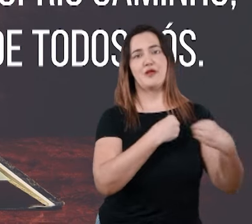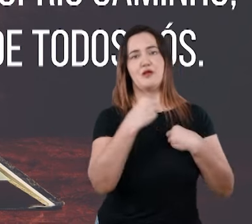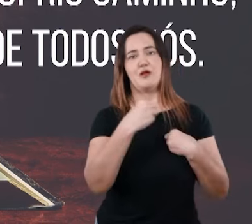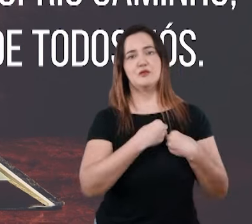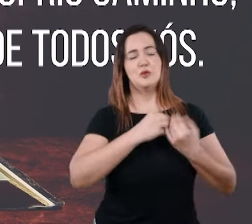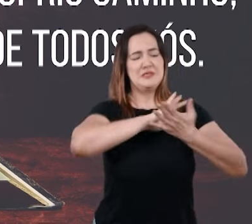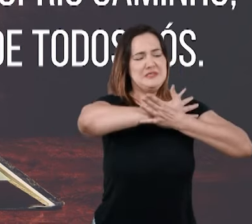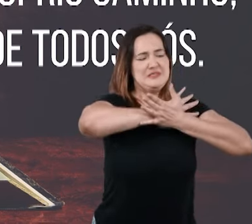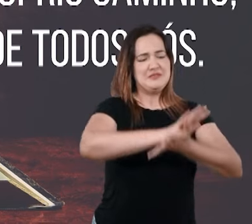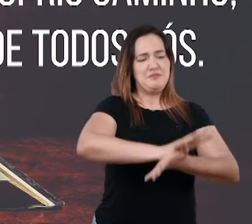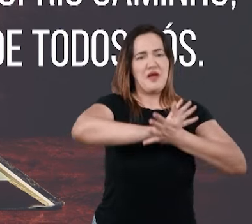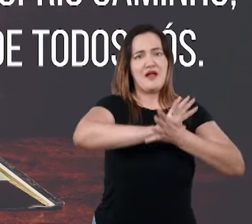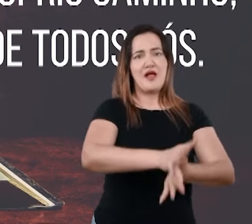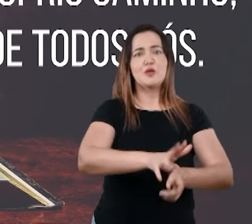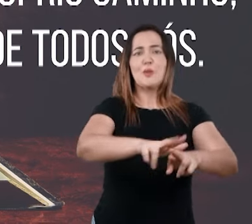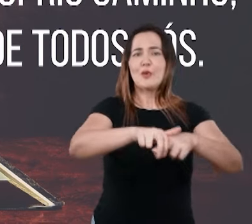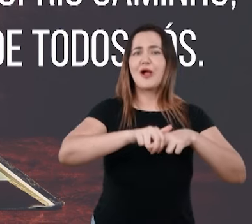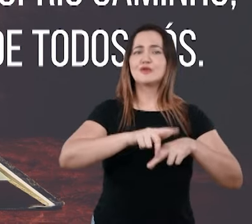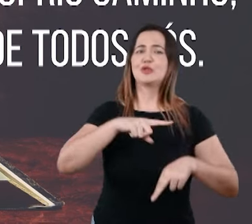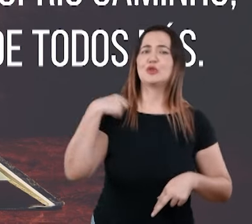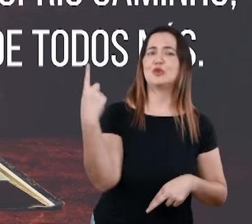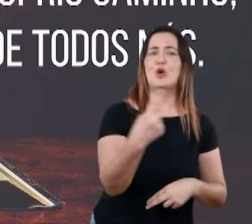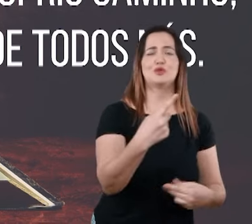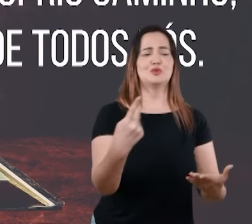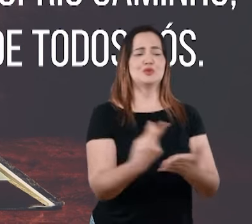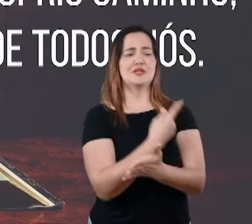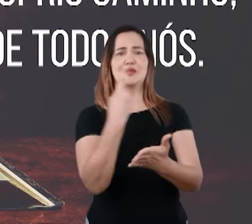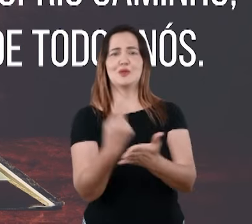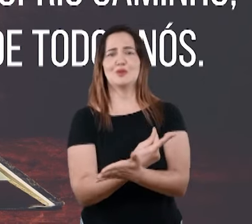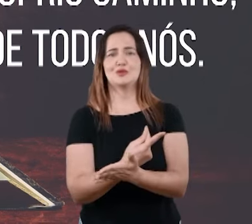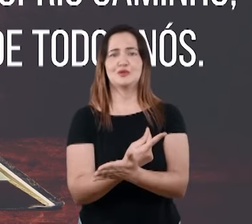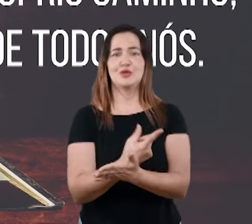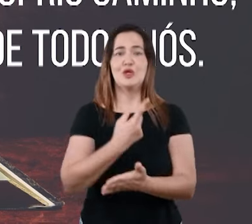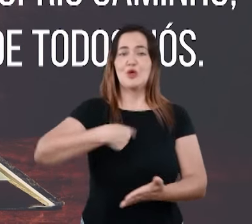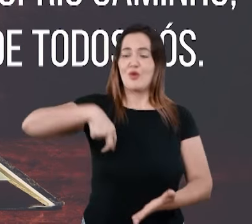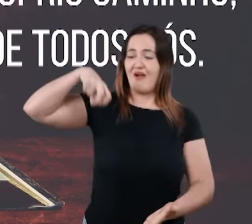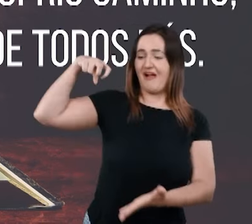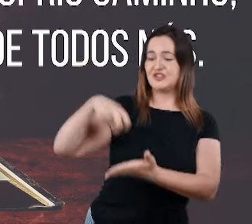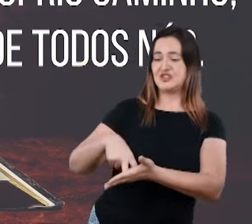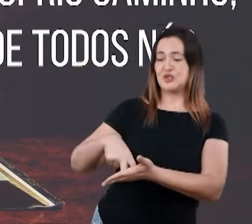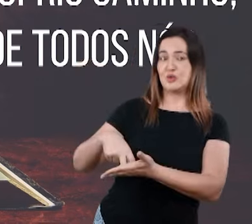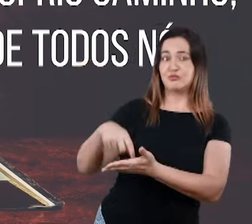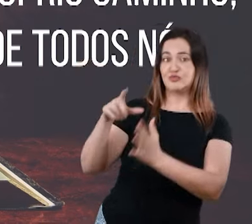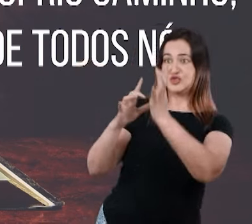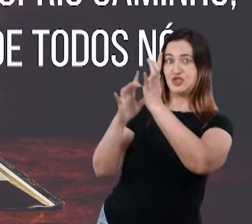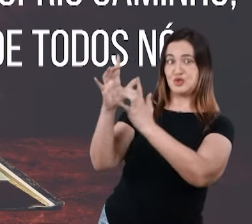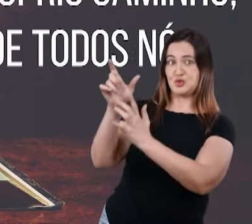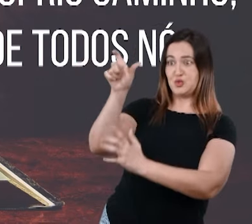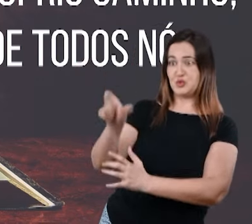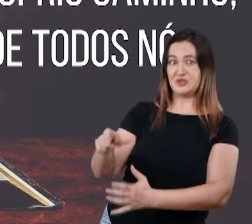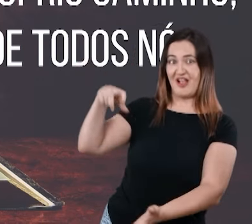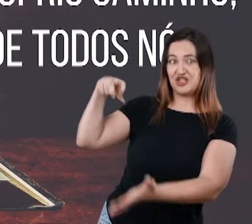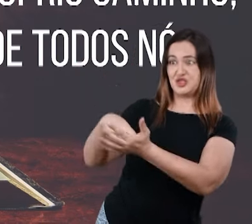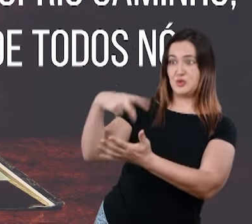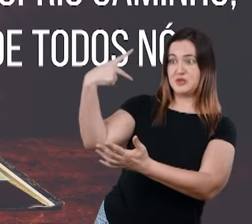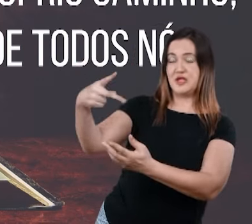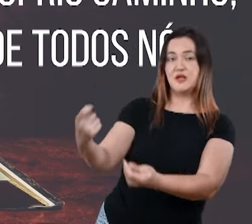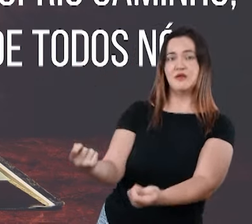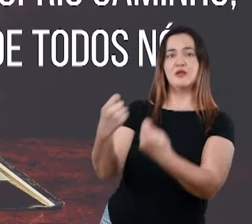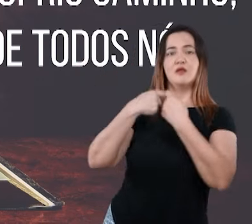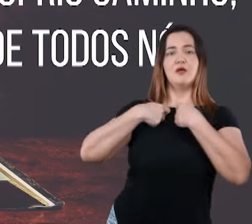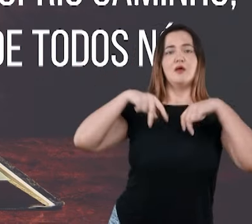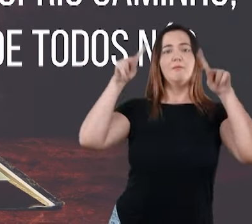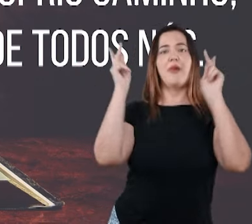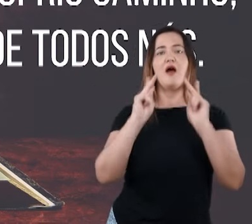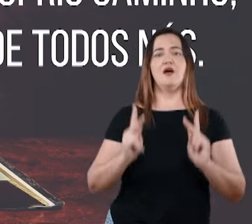e esmagado por causa das nossas iniquidades. O castigo que nos traz a paz estava sobre